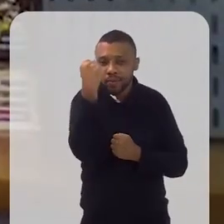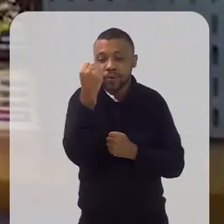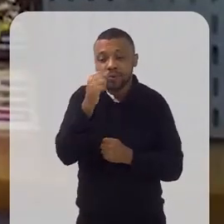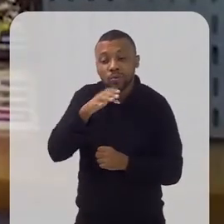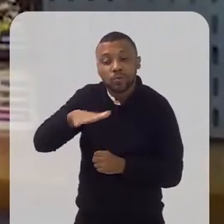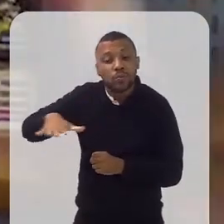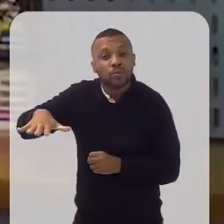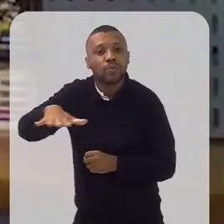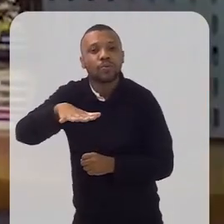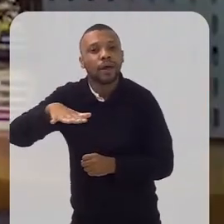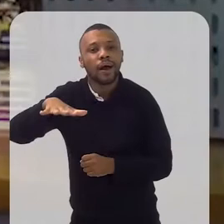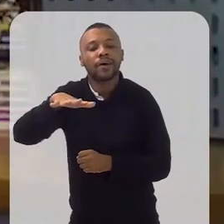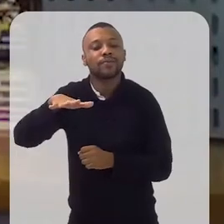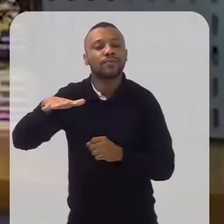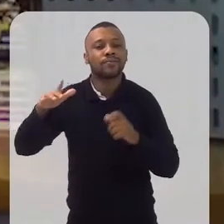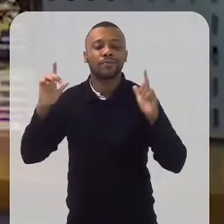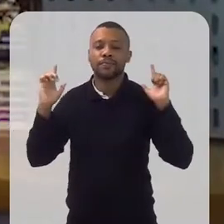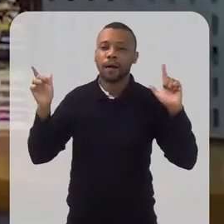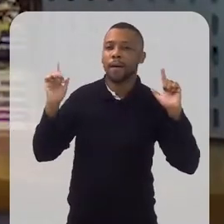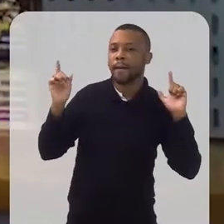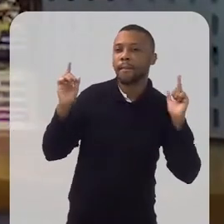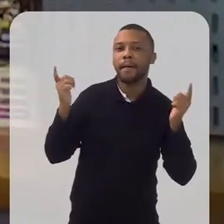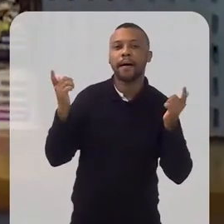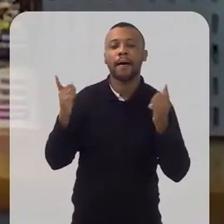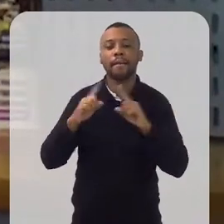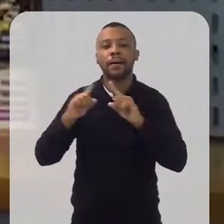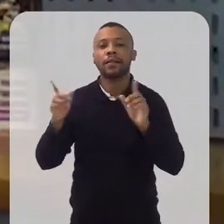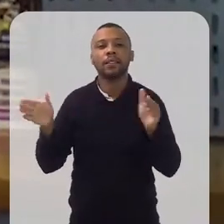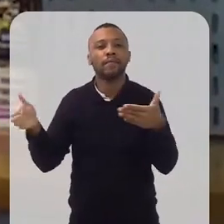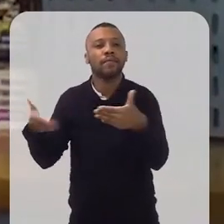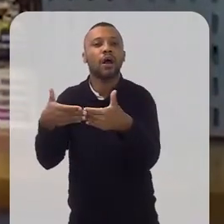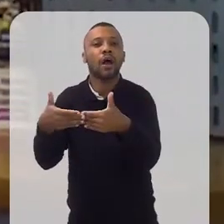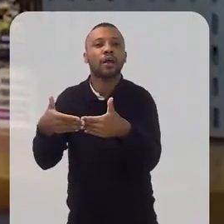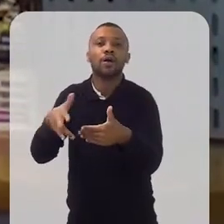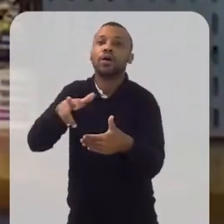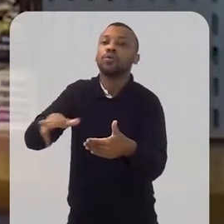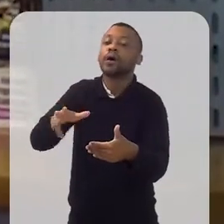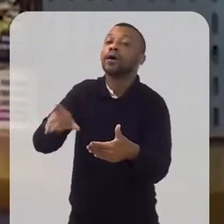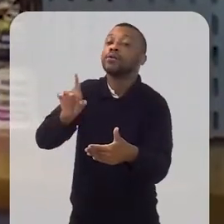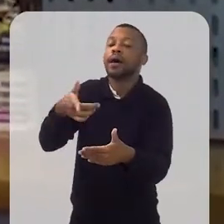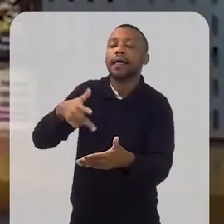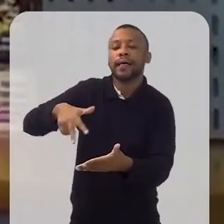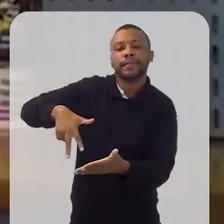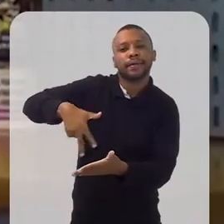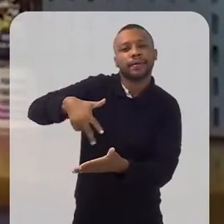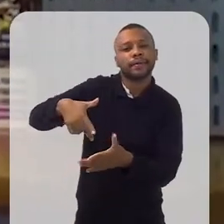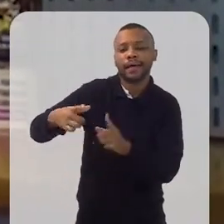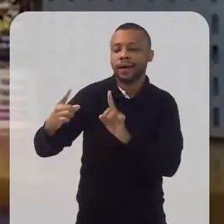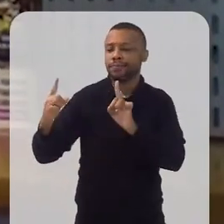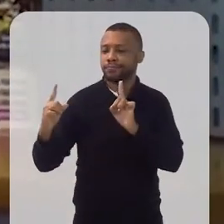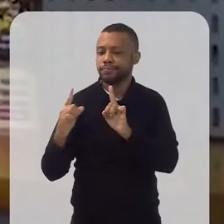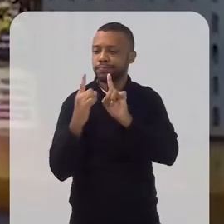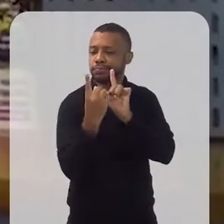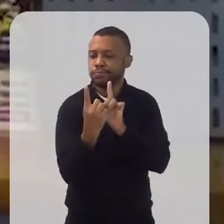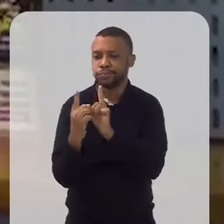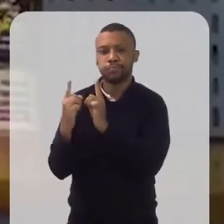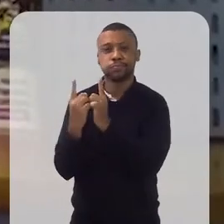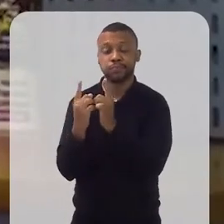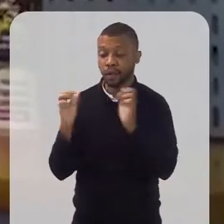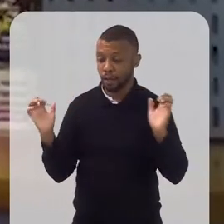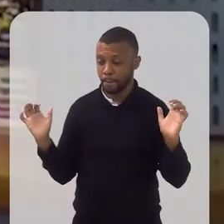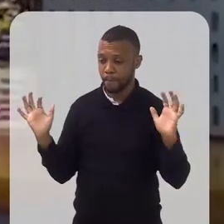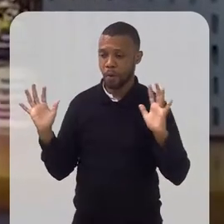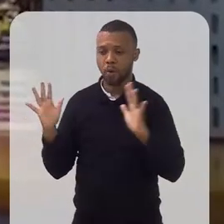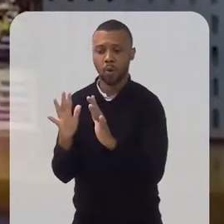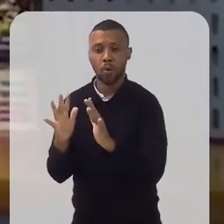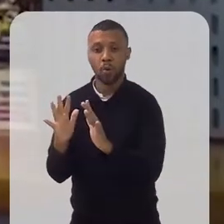espaço recreativo, lá do miniclube que eles tinham e que fechou. Mas que aquilo não era só dançar o fado, aquilo era reunir toda a comunidade. Isso